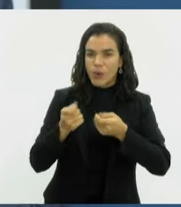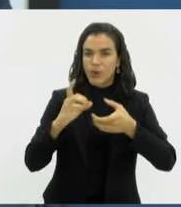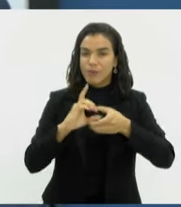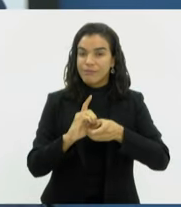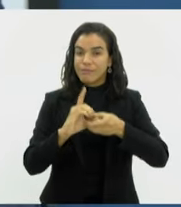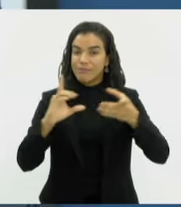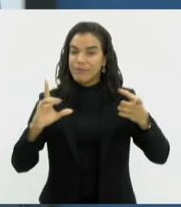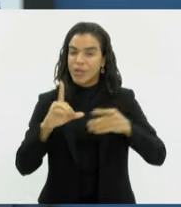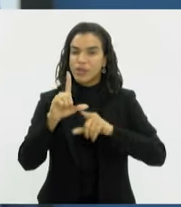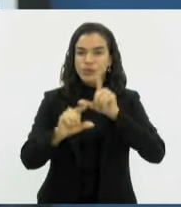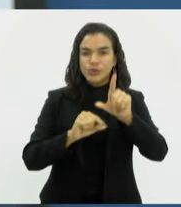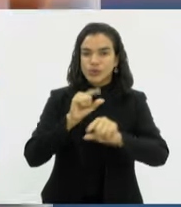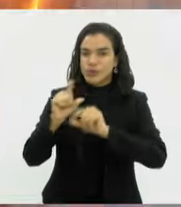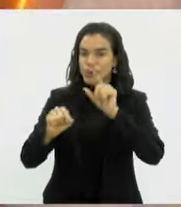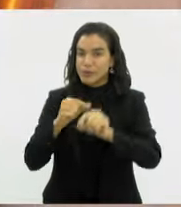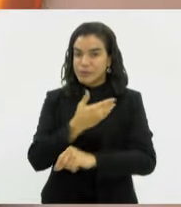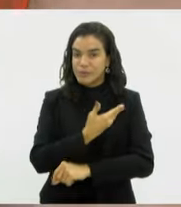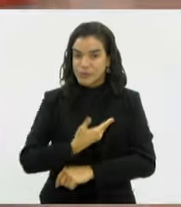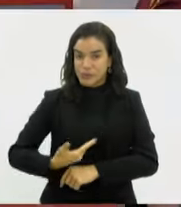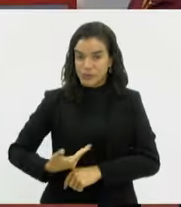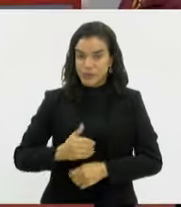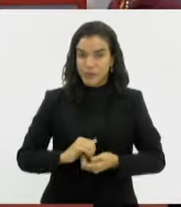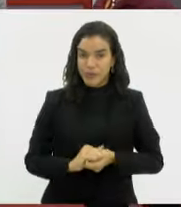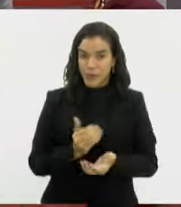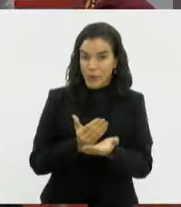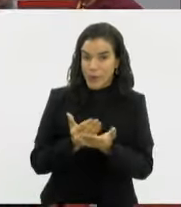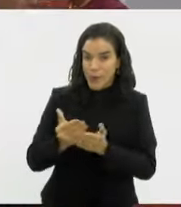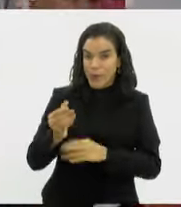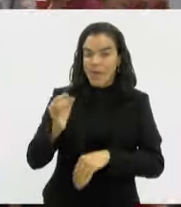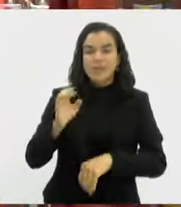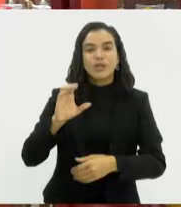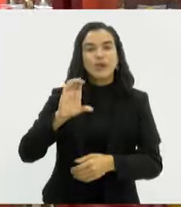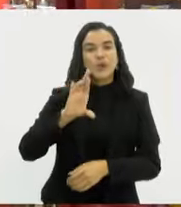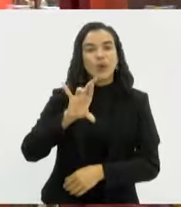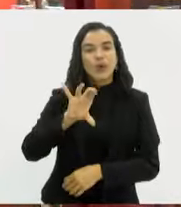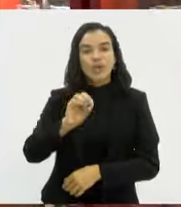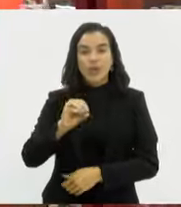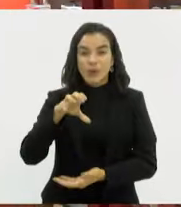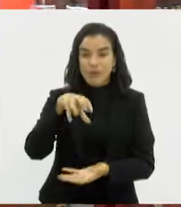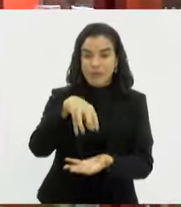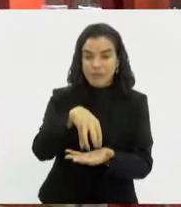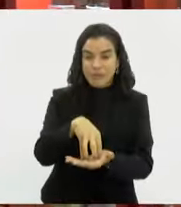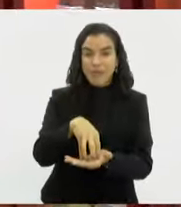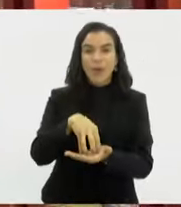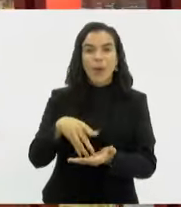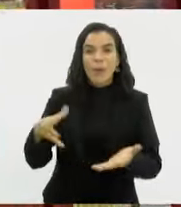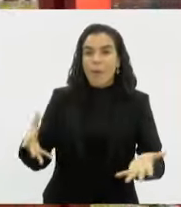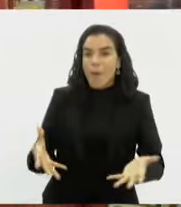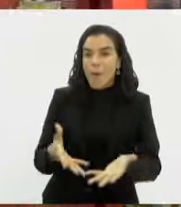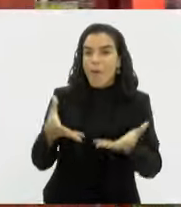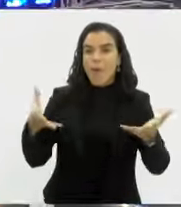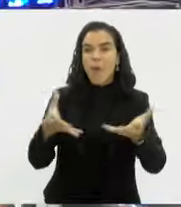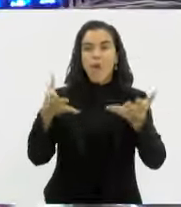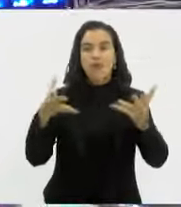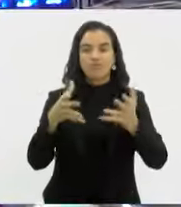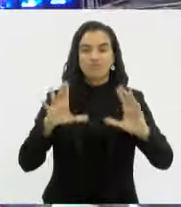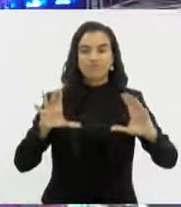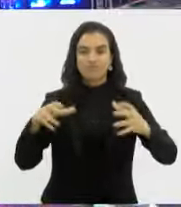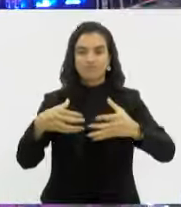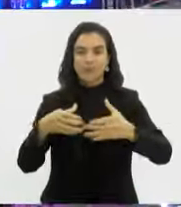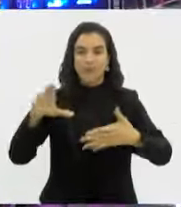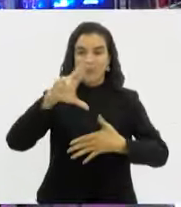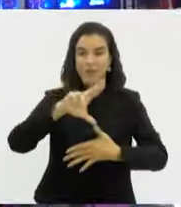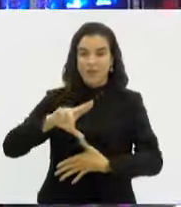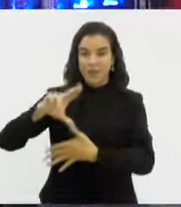sobre as escolhas públicas. Começa no Rio Centro, maior evento de alimentação da América Latina. O Bom Dia